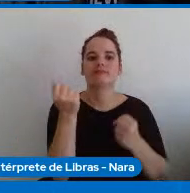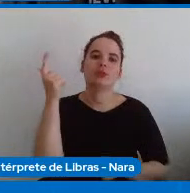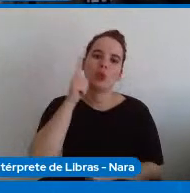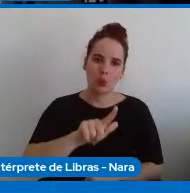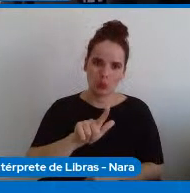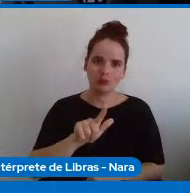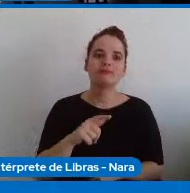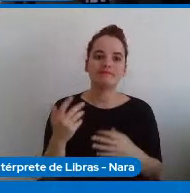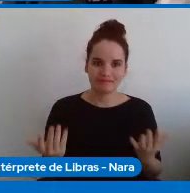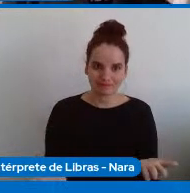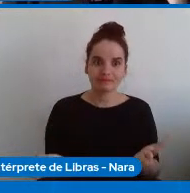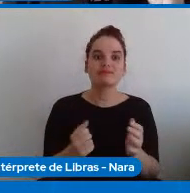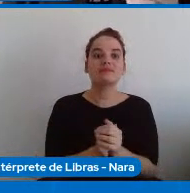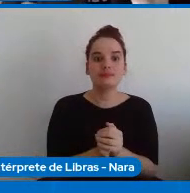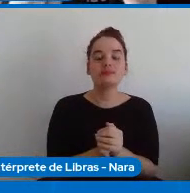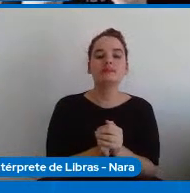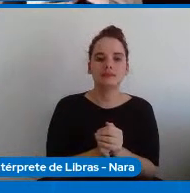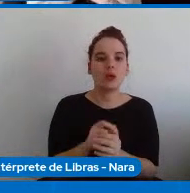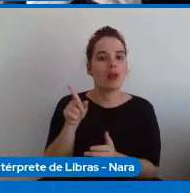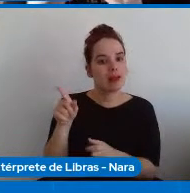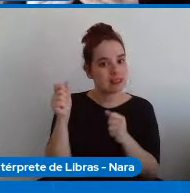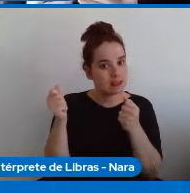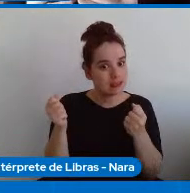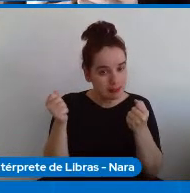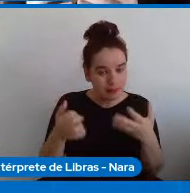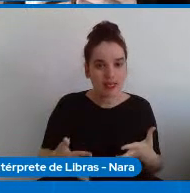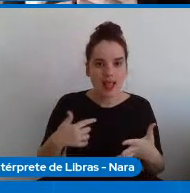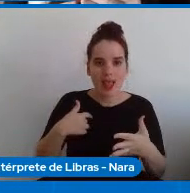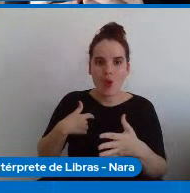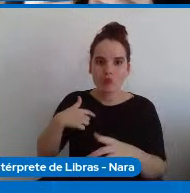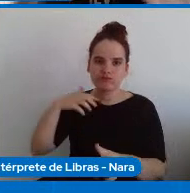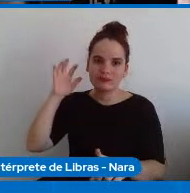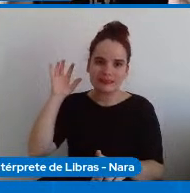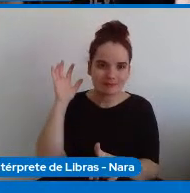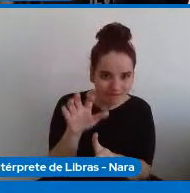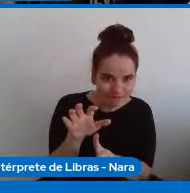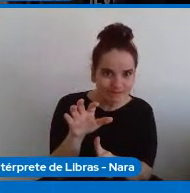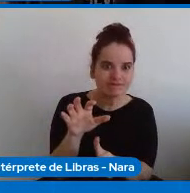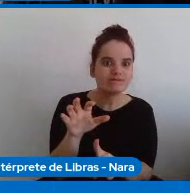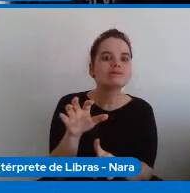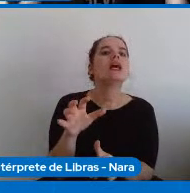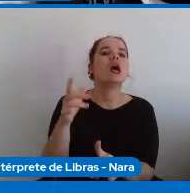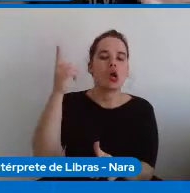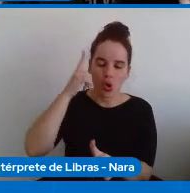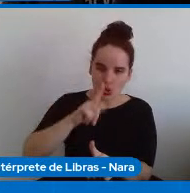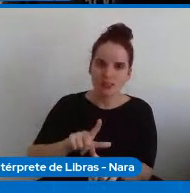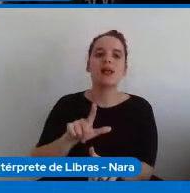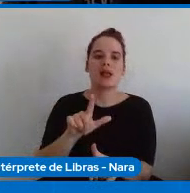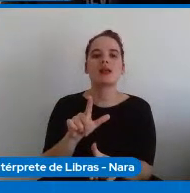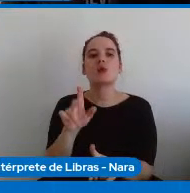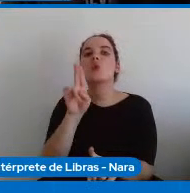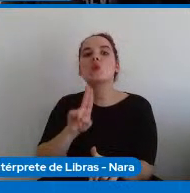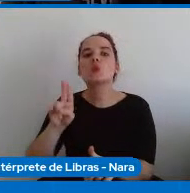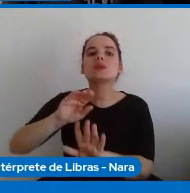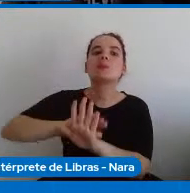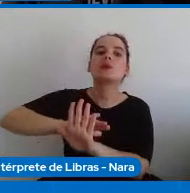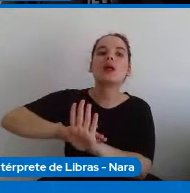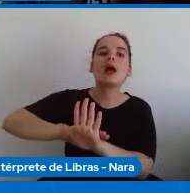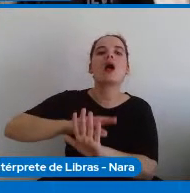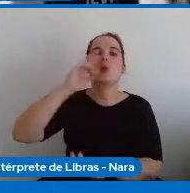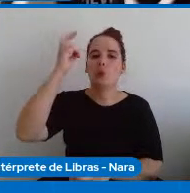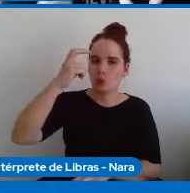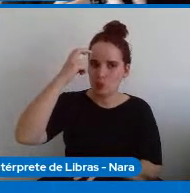então ele argumenta que você fazer uma intervenção no nível técnico é a maneira mais prática de você produzir mudanças numa cultura.